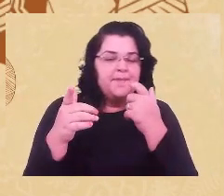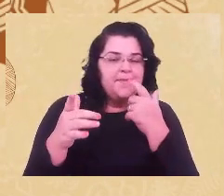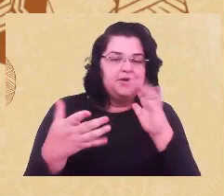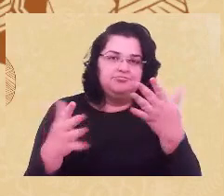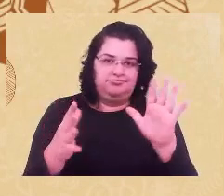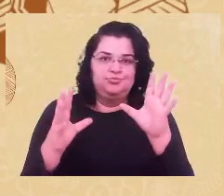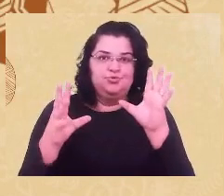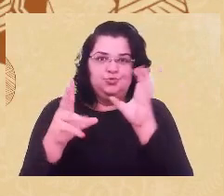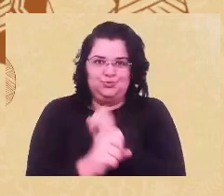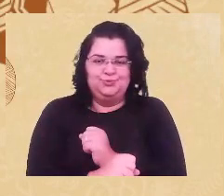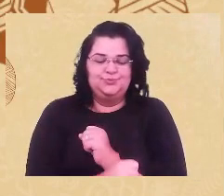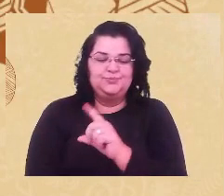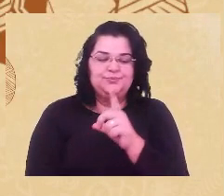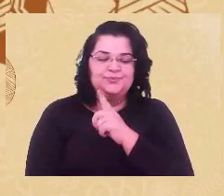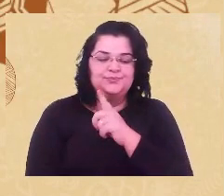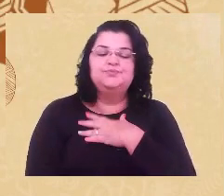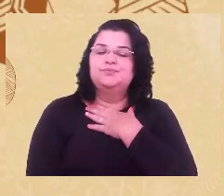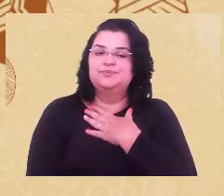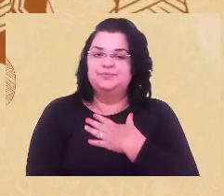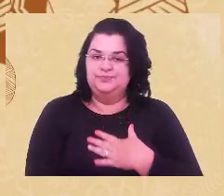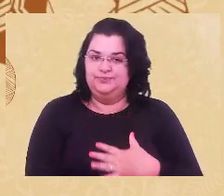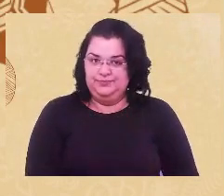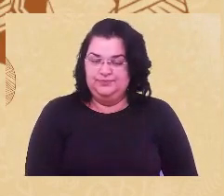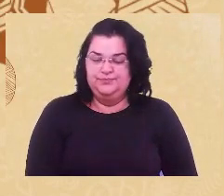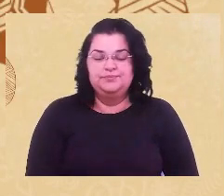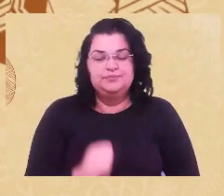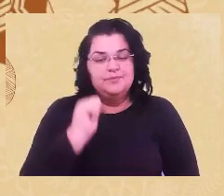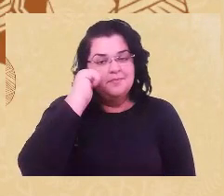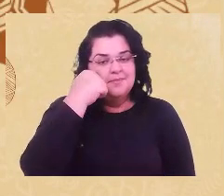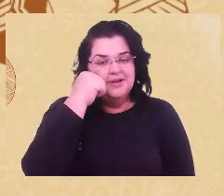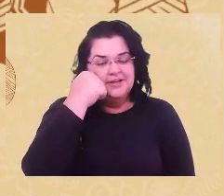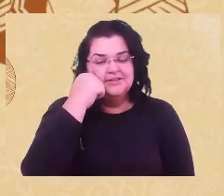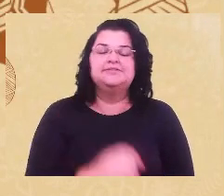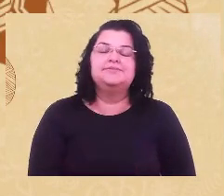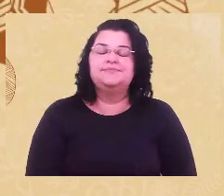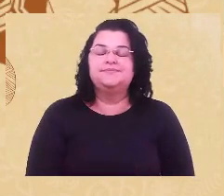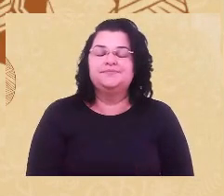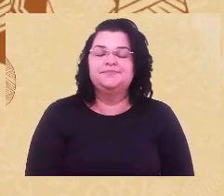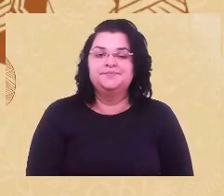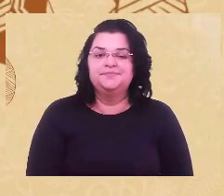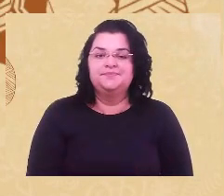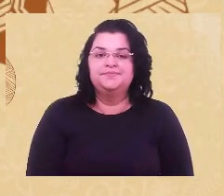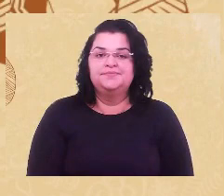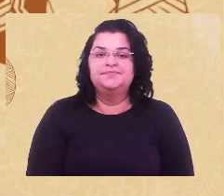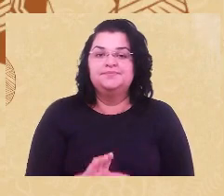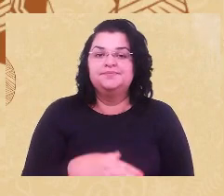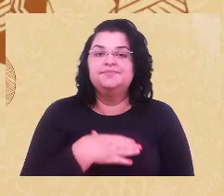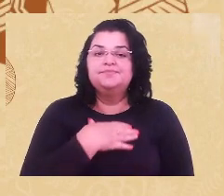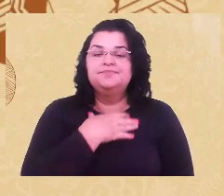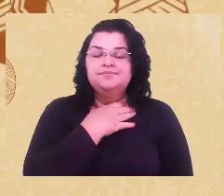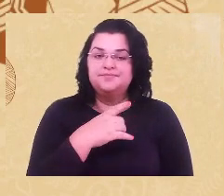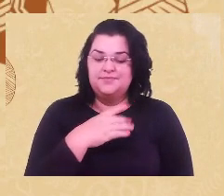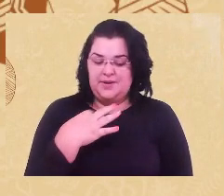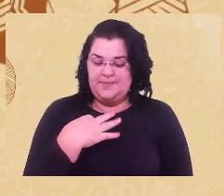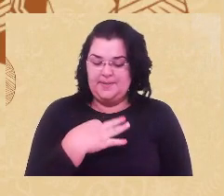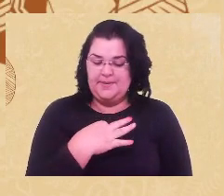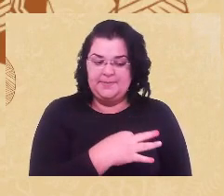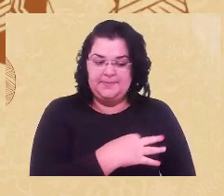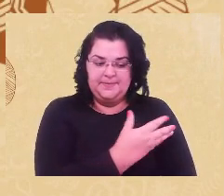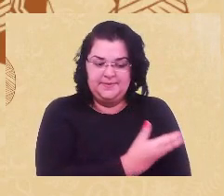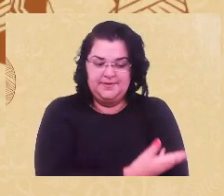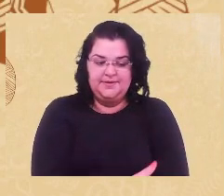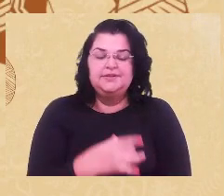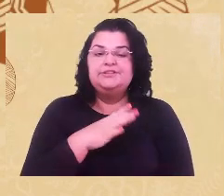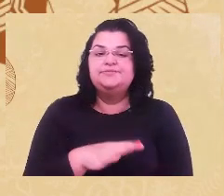com uma blusa preta, petipuá, ela tem uns pontinhos brancos de gola,